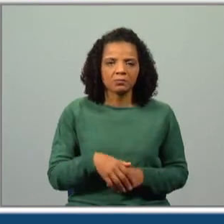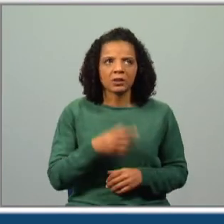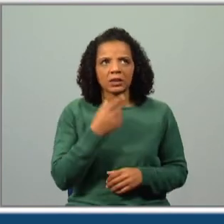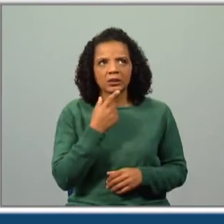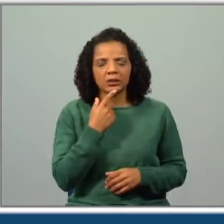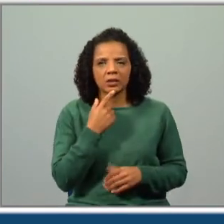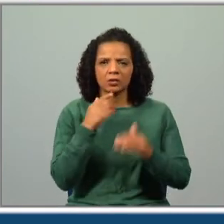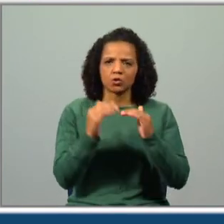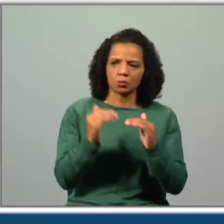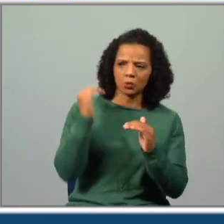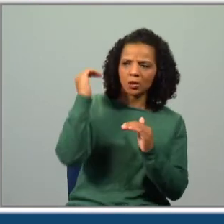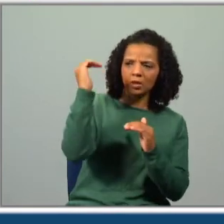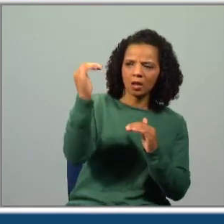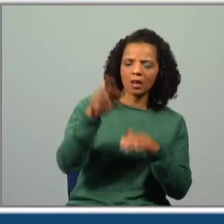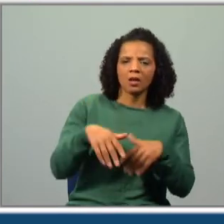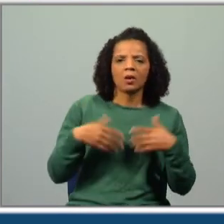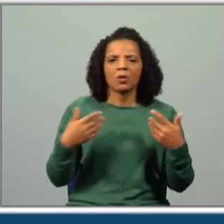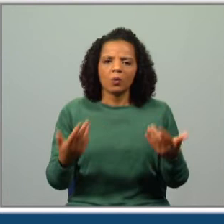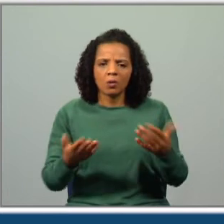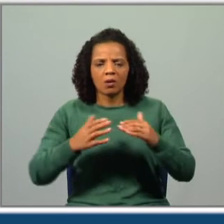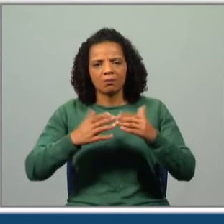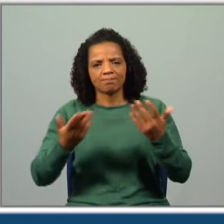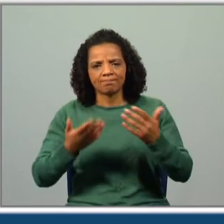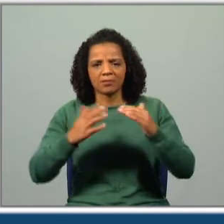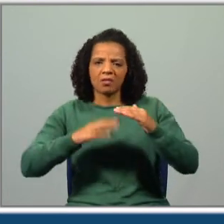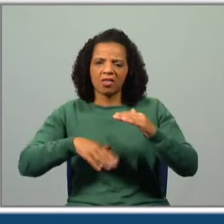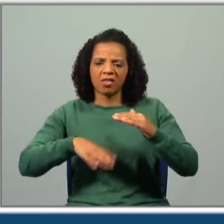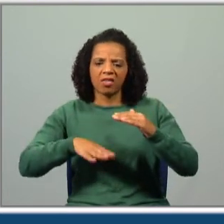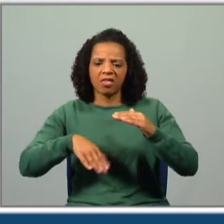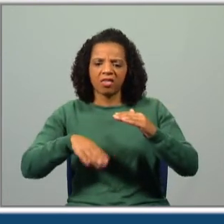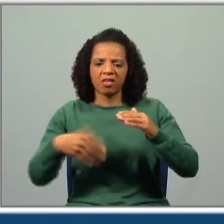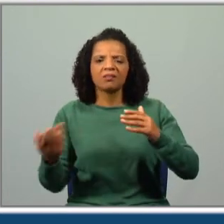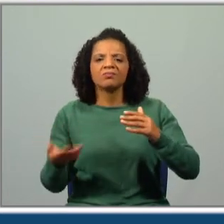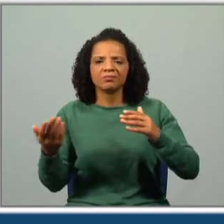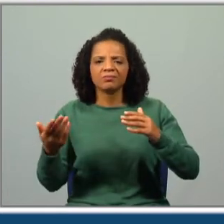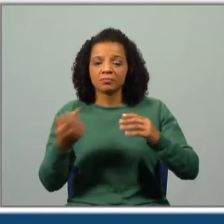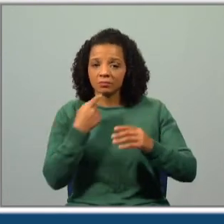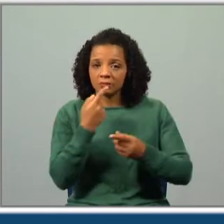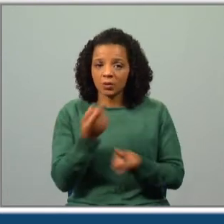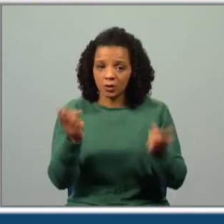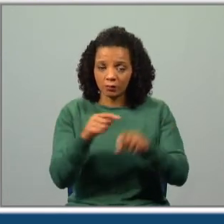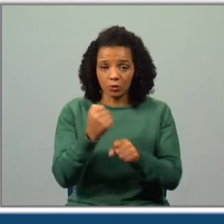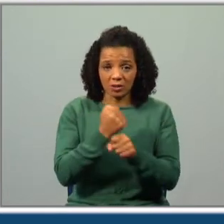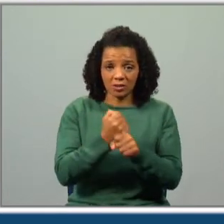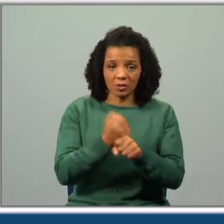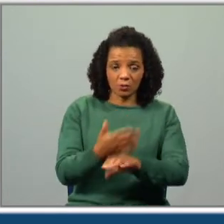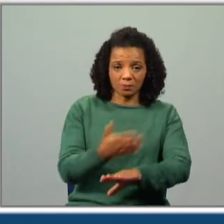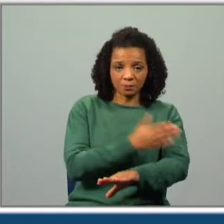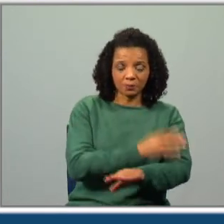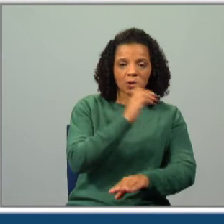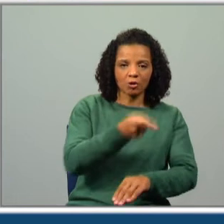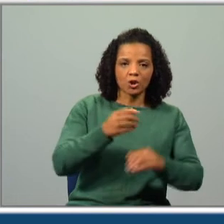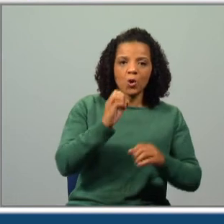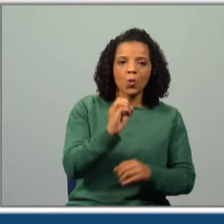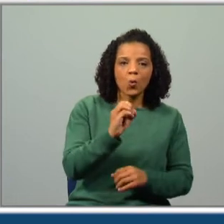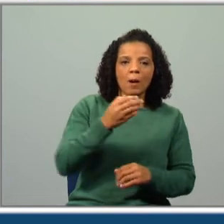de superioridade ou uma ideia de inferioridade? Relembro, no exercício anterior era o